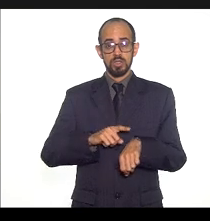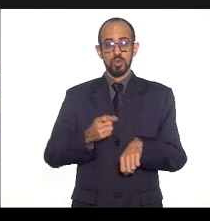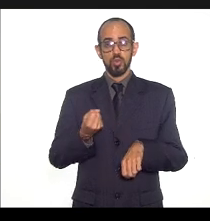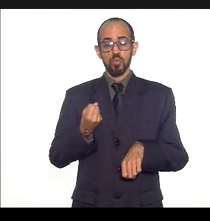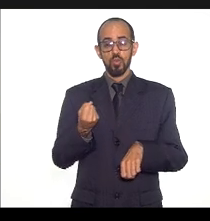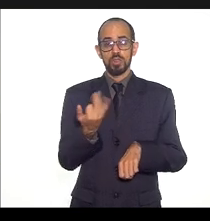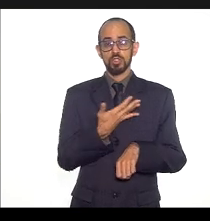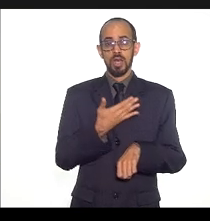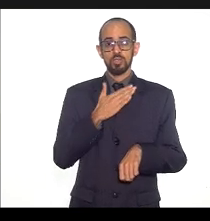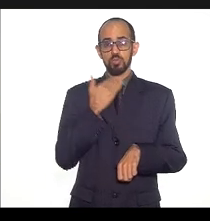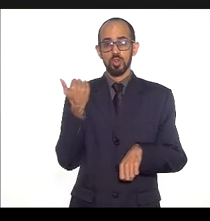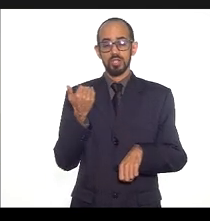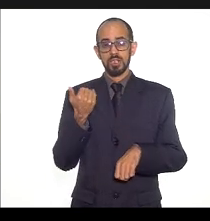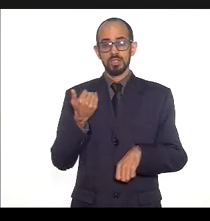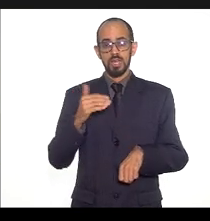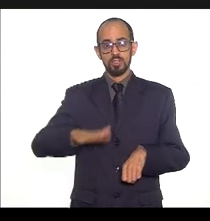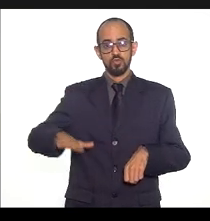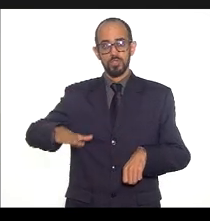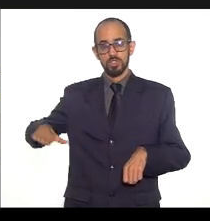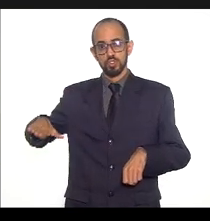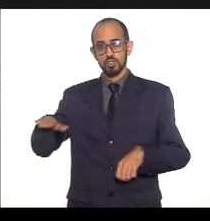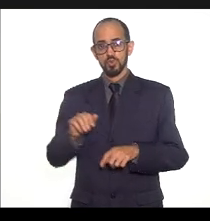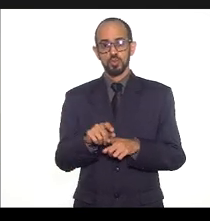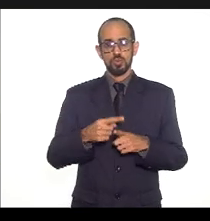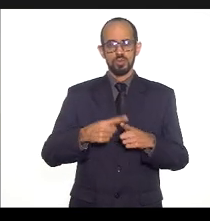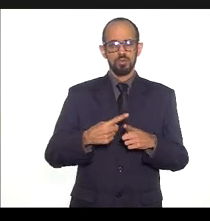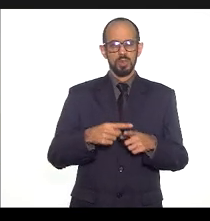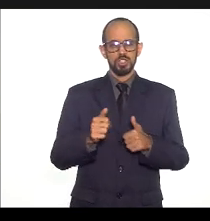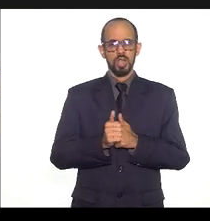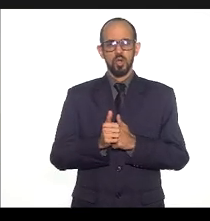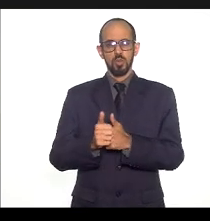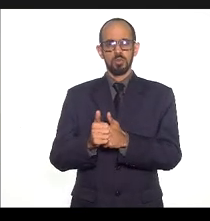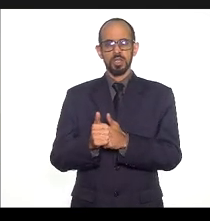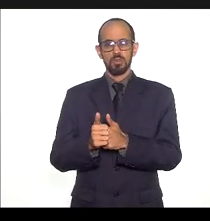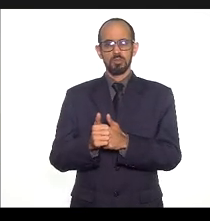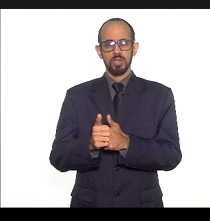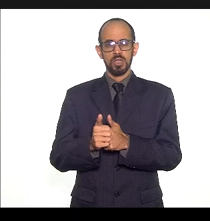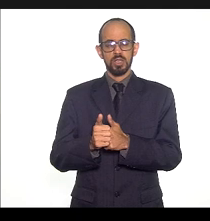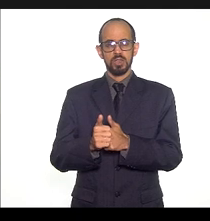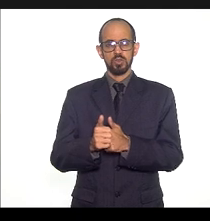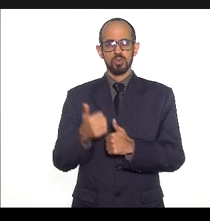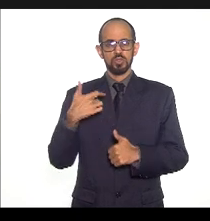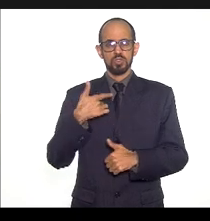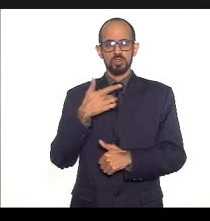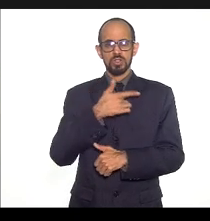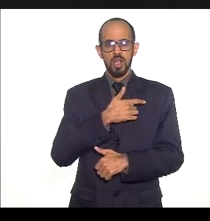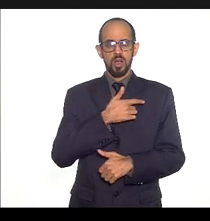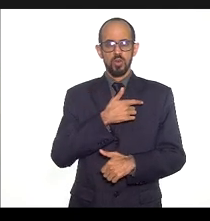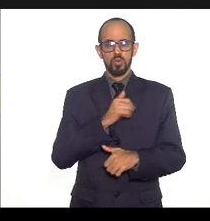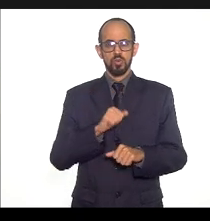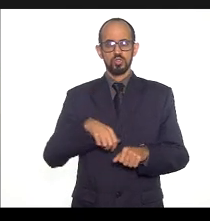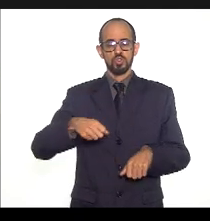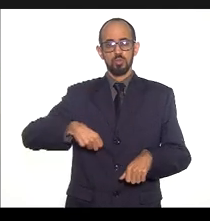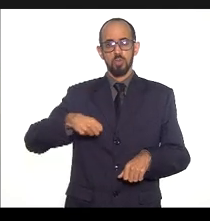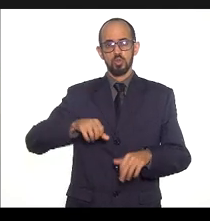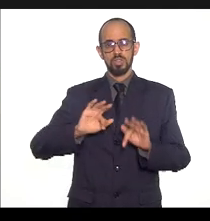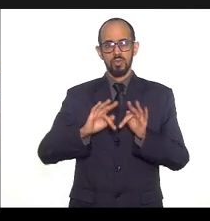infantil indicador 18 cobertura de acompanhamento das condicionalidades de saúde do programa Bolsa Família